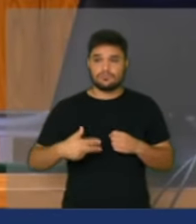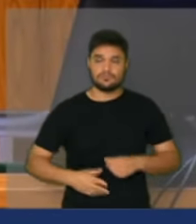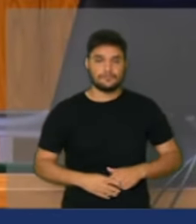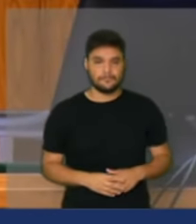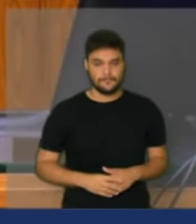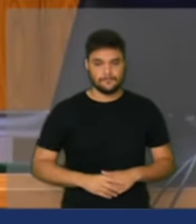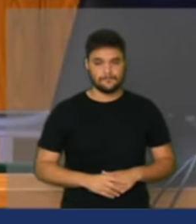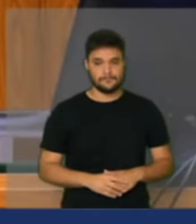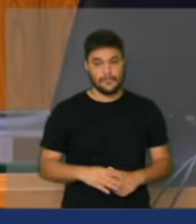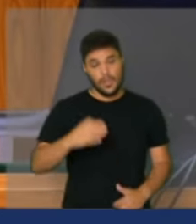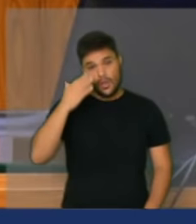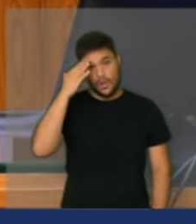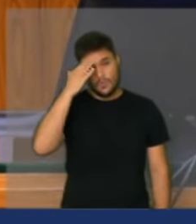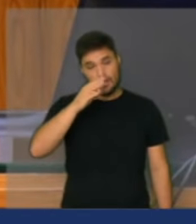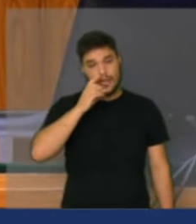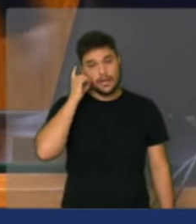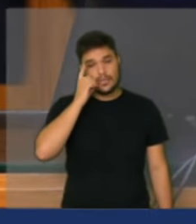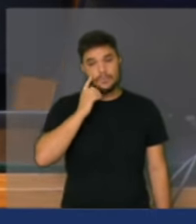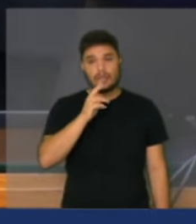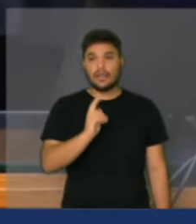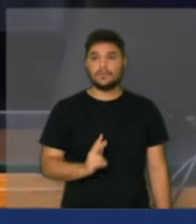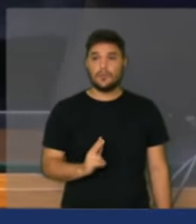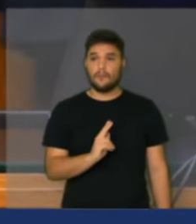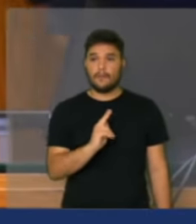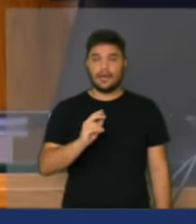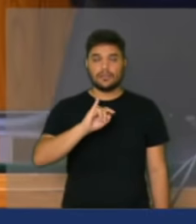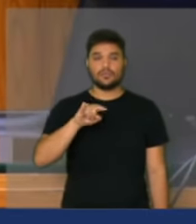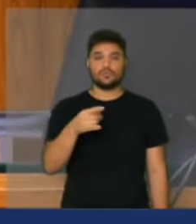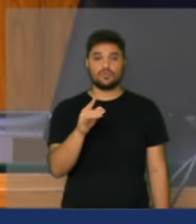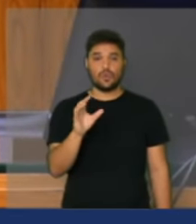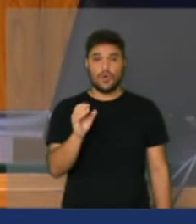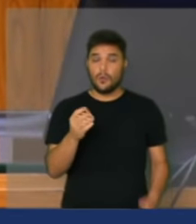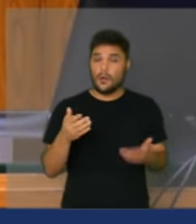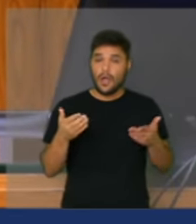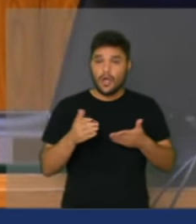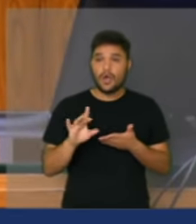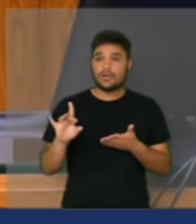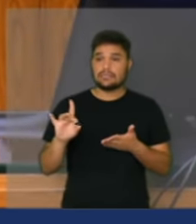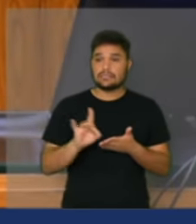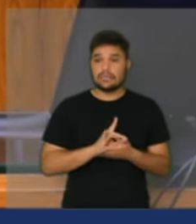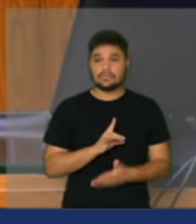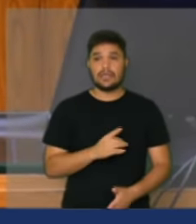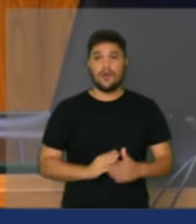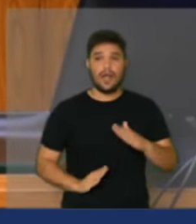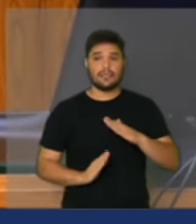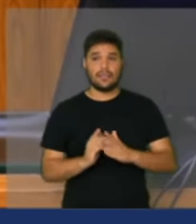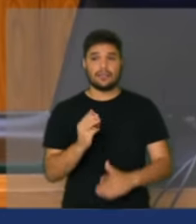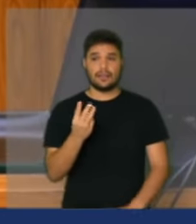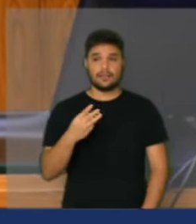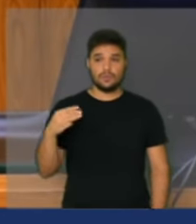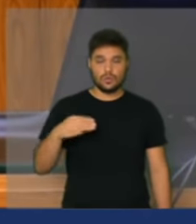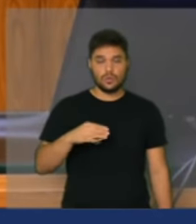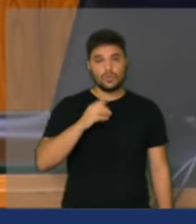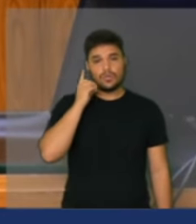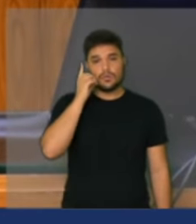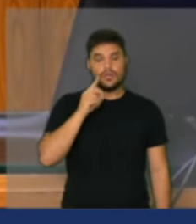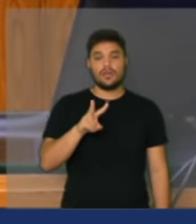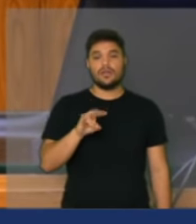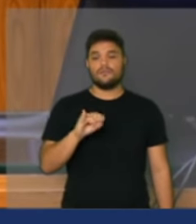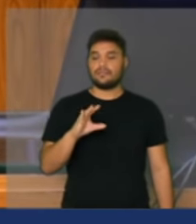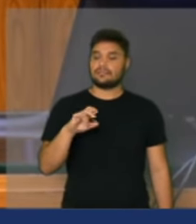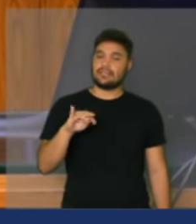Obrigado ao deputado Padre João, próximo orador inscrito pelo prazo de três minutos, deputado Vicentinho.